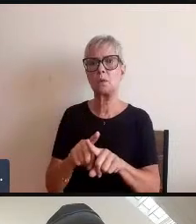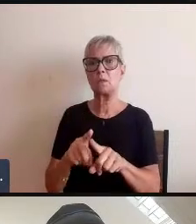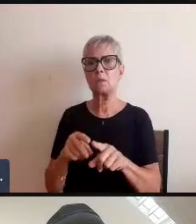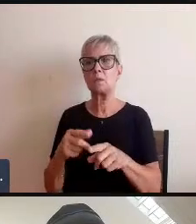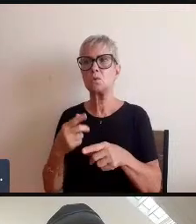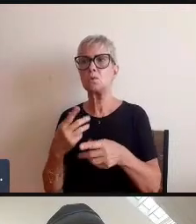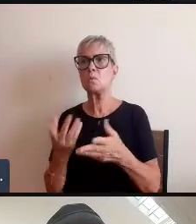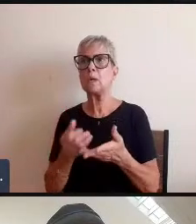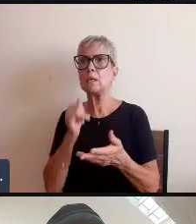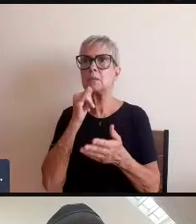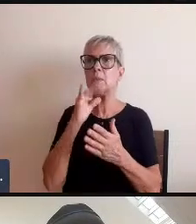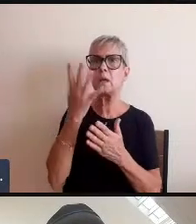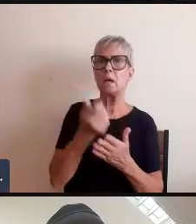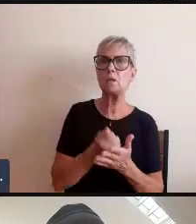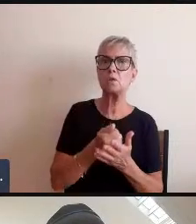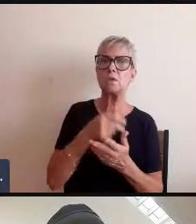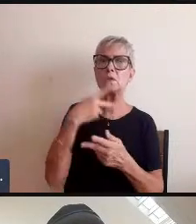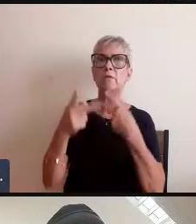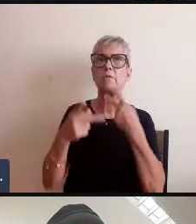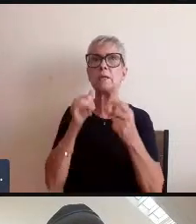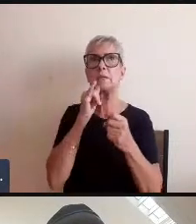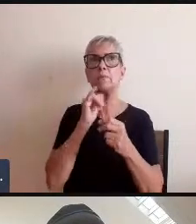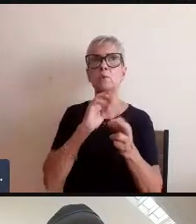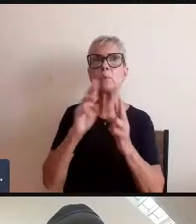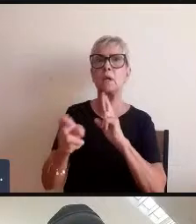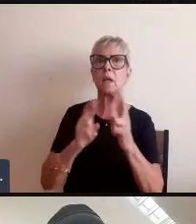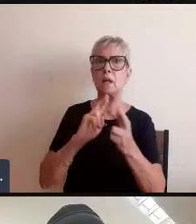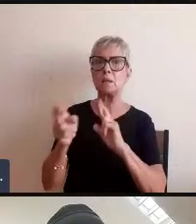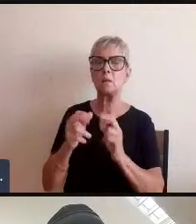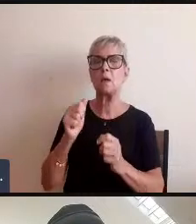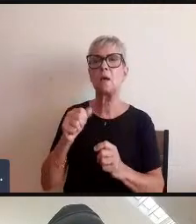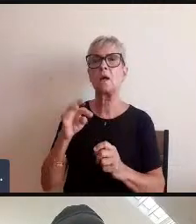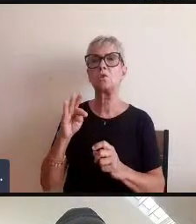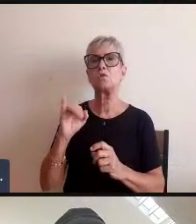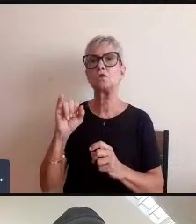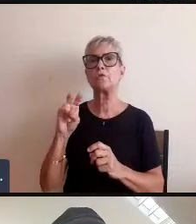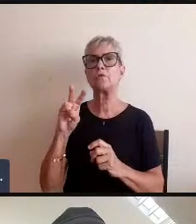falando de uma relação ativista que